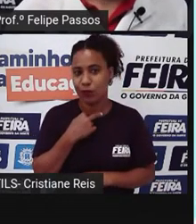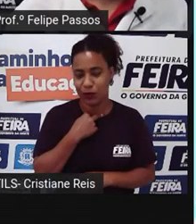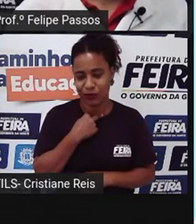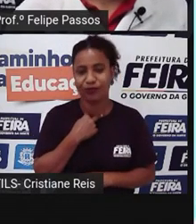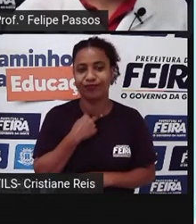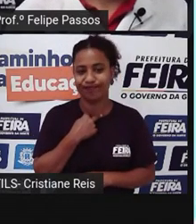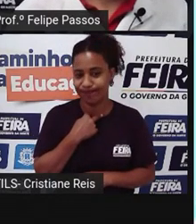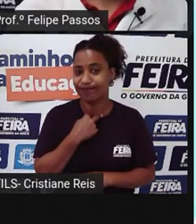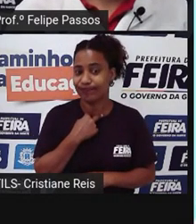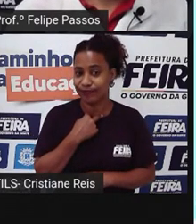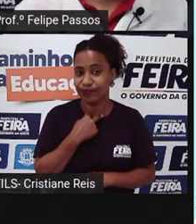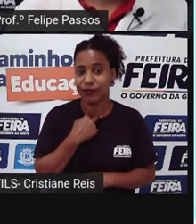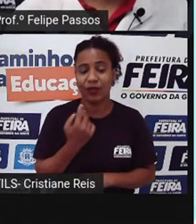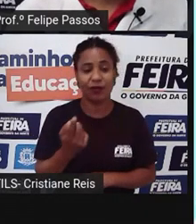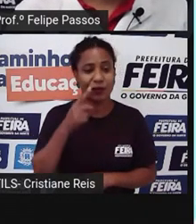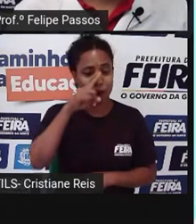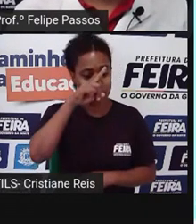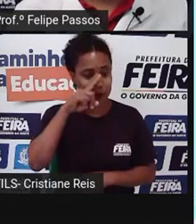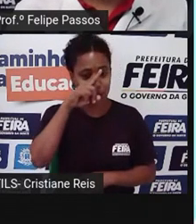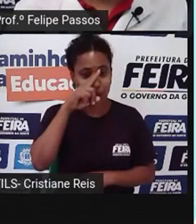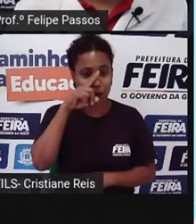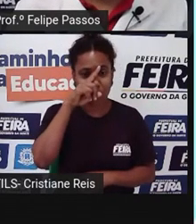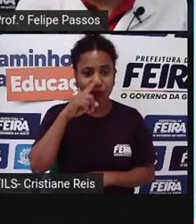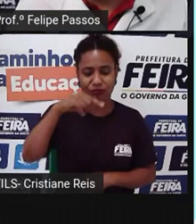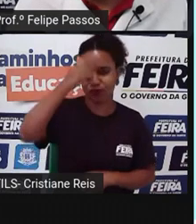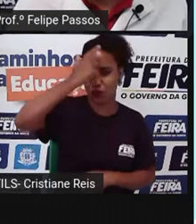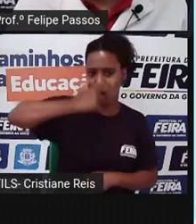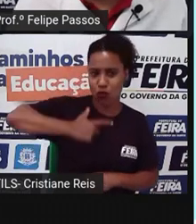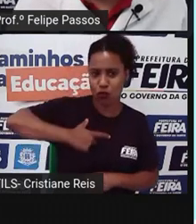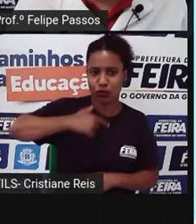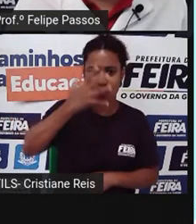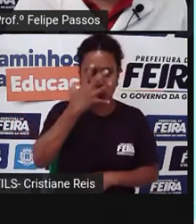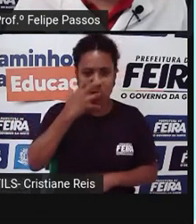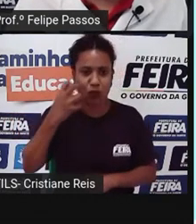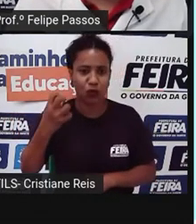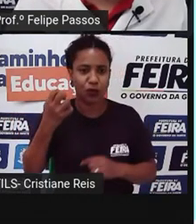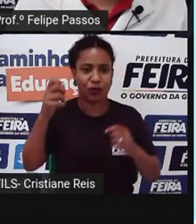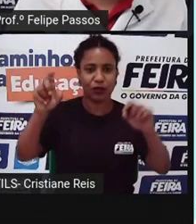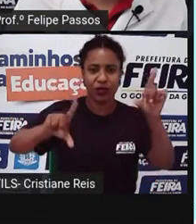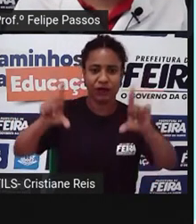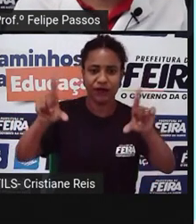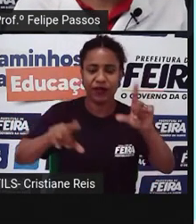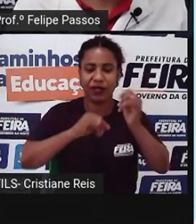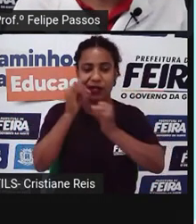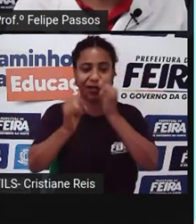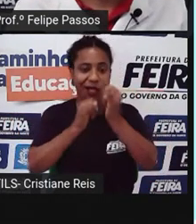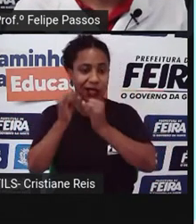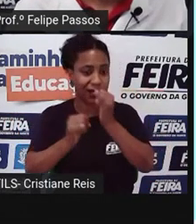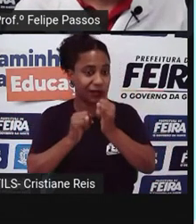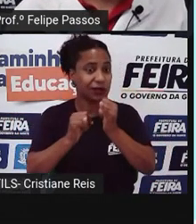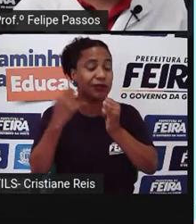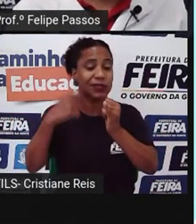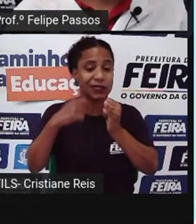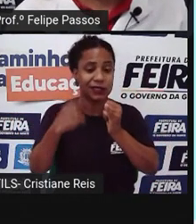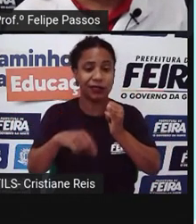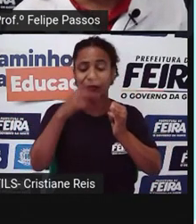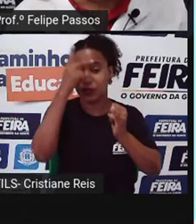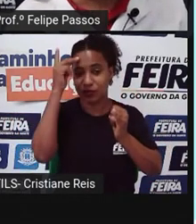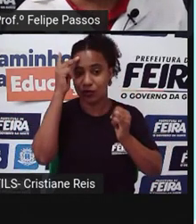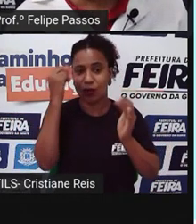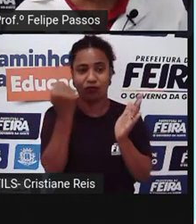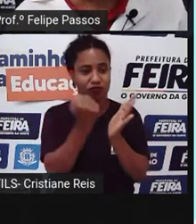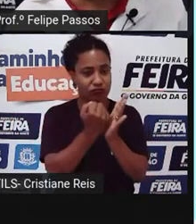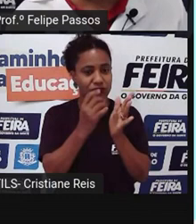a nada, pode ser veiculada em nenhum, na TV, na internet, sem autorização dela. Então, é crime.